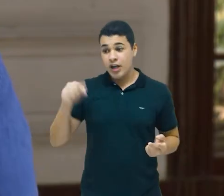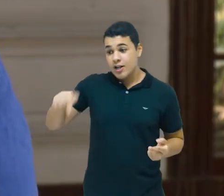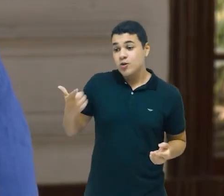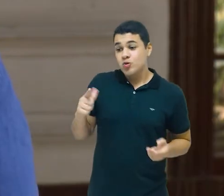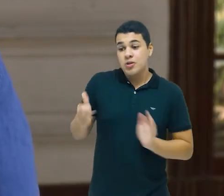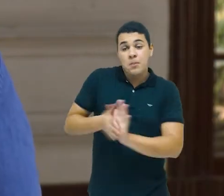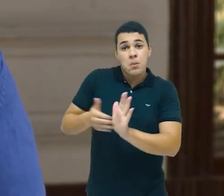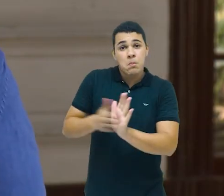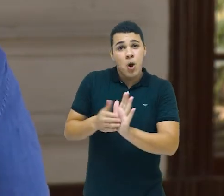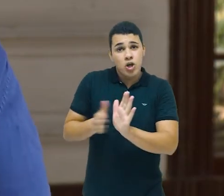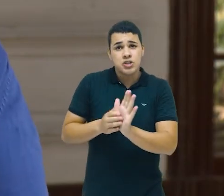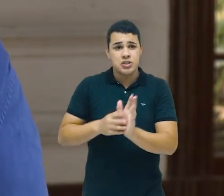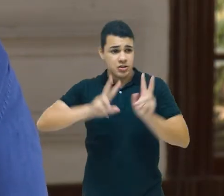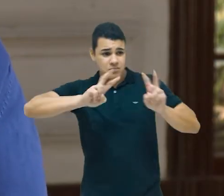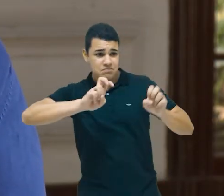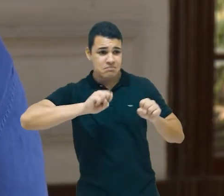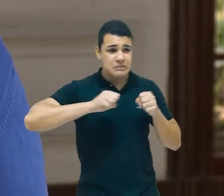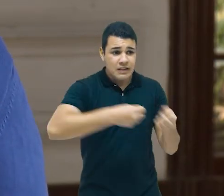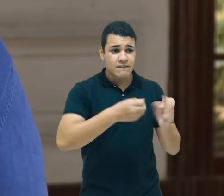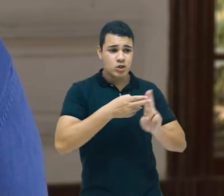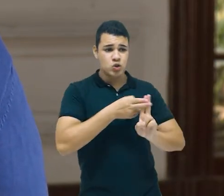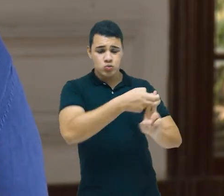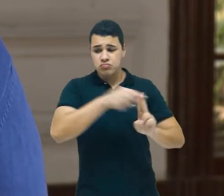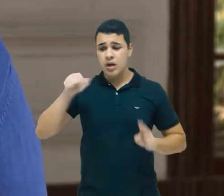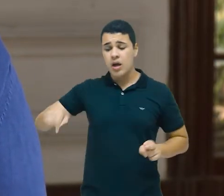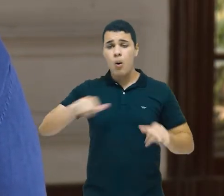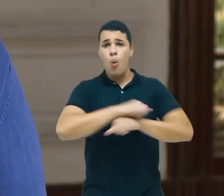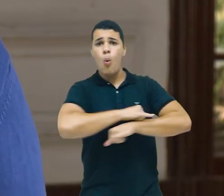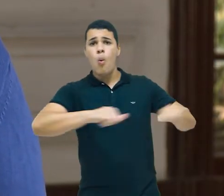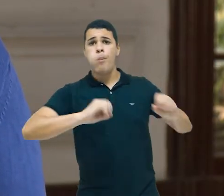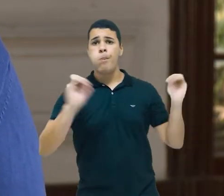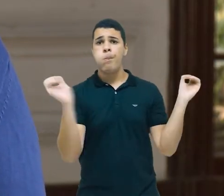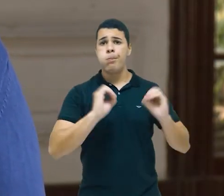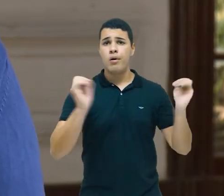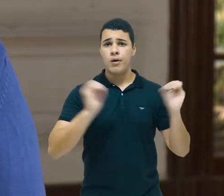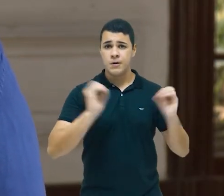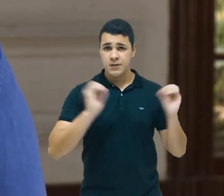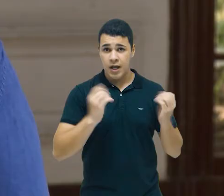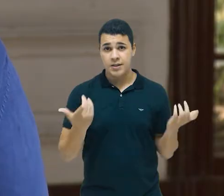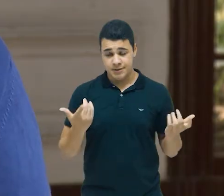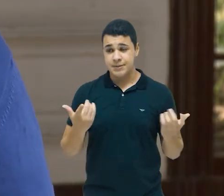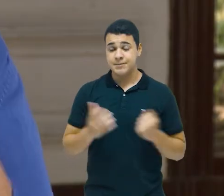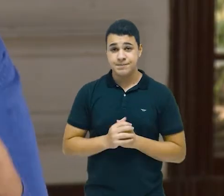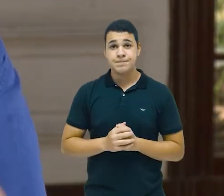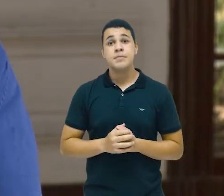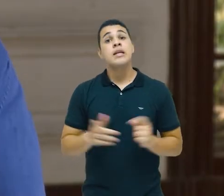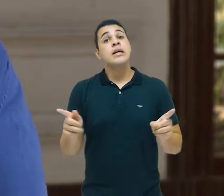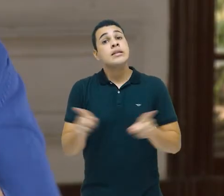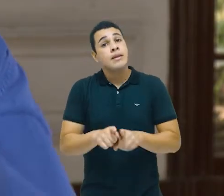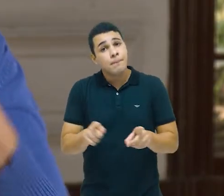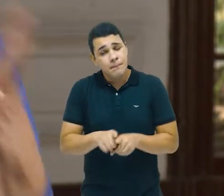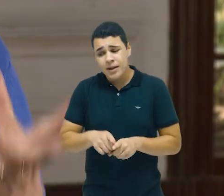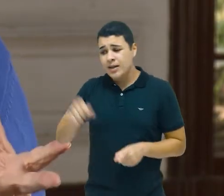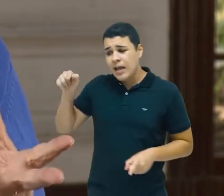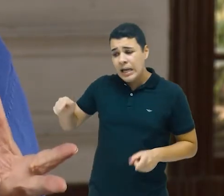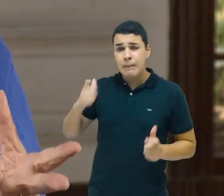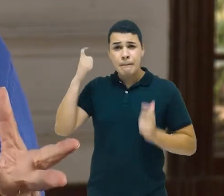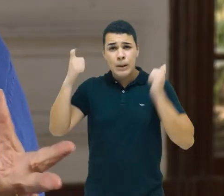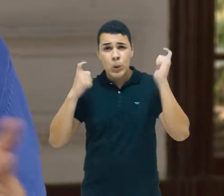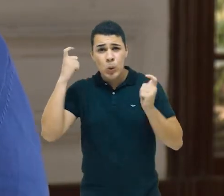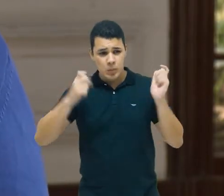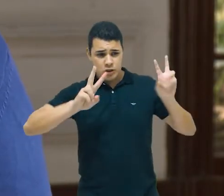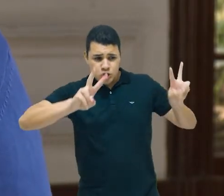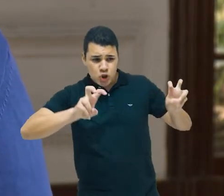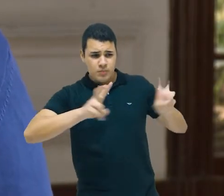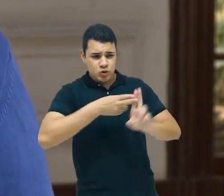não falou em SUS na sua plataforma eleitoral. E tampouco se preocupa com